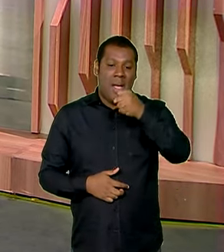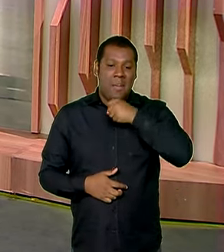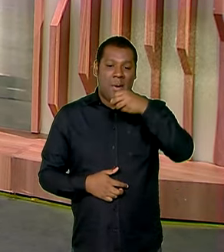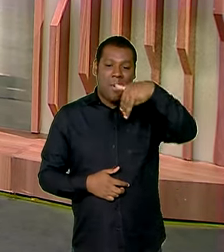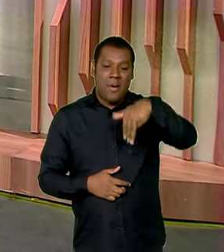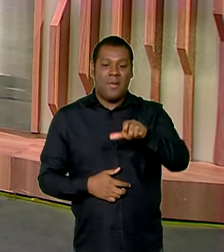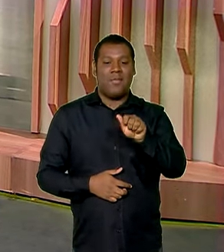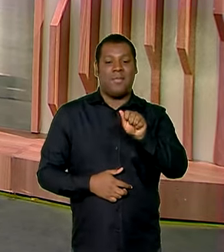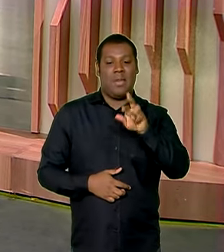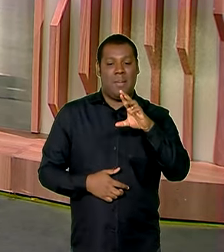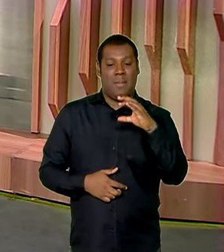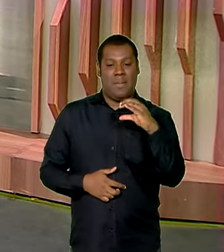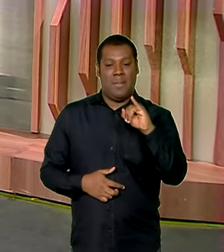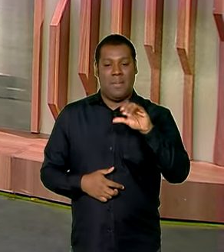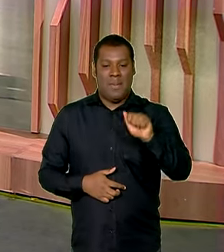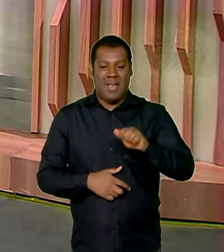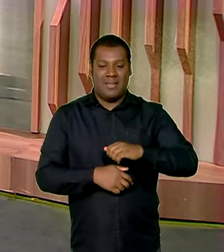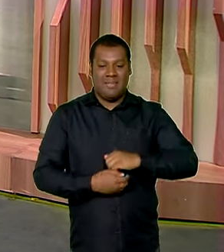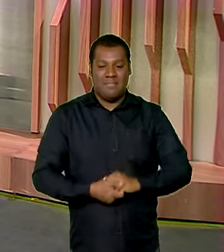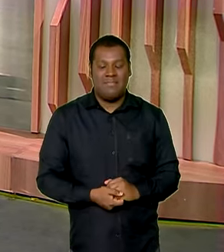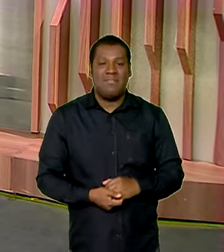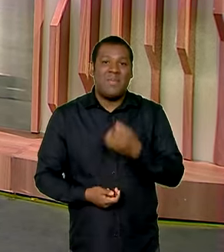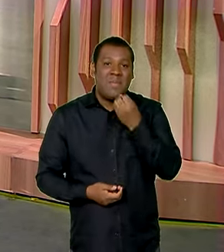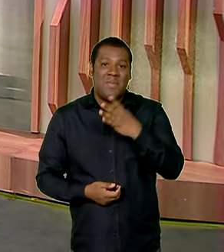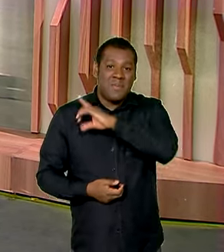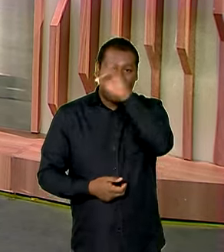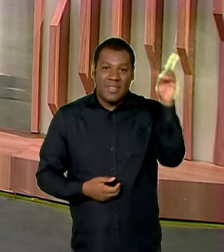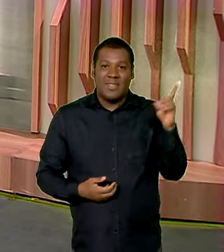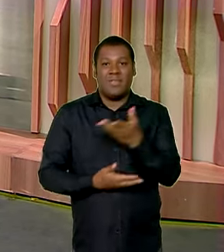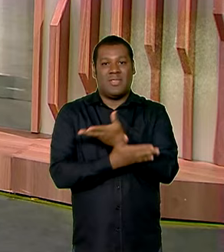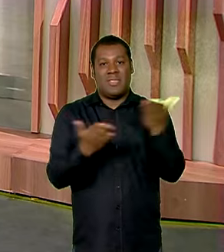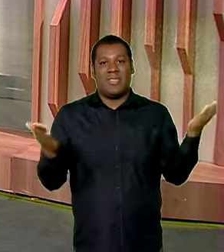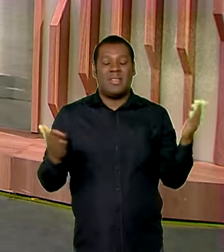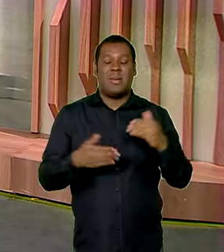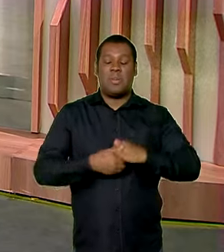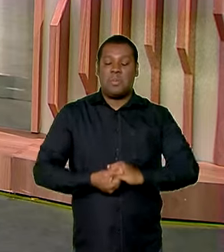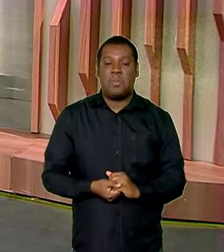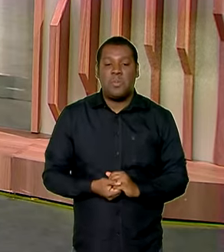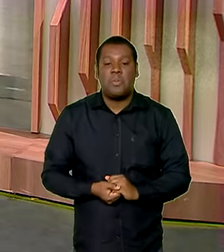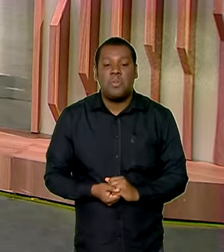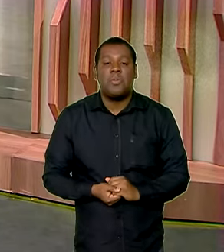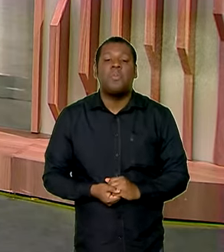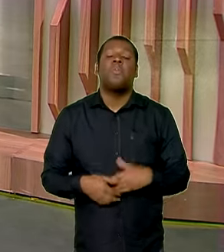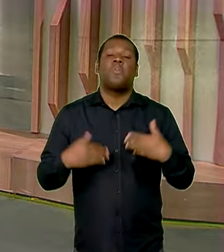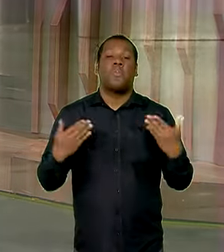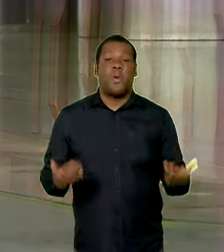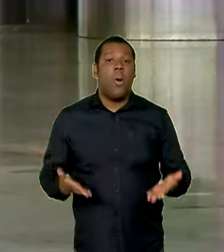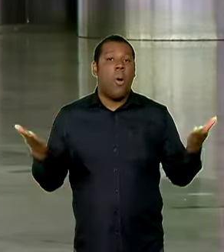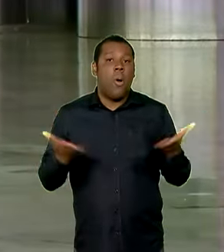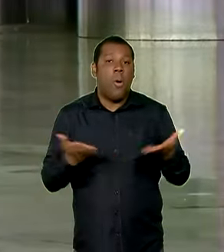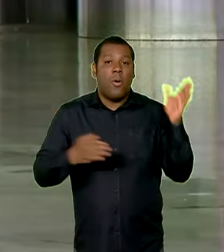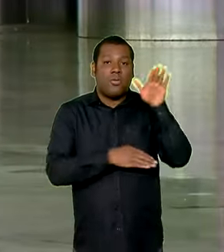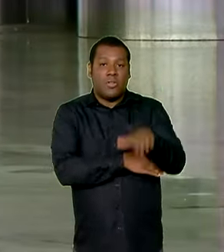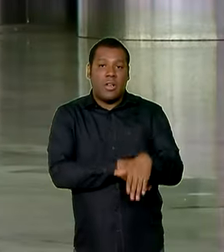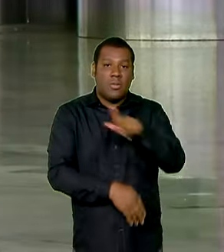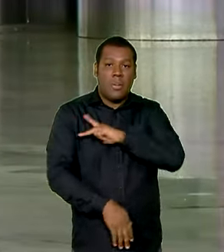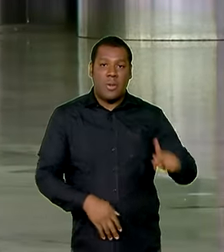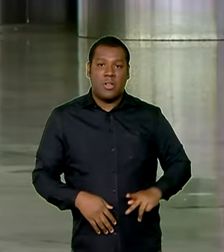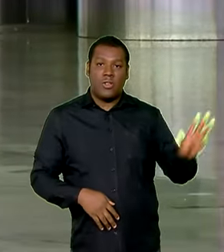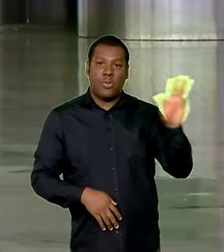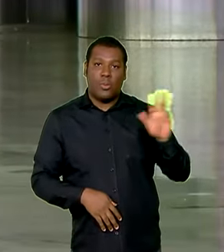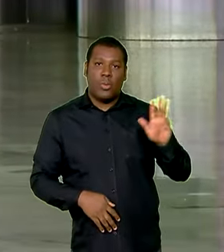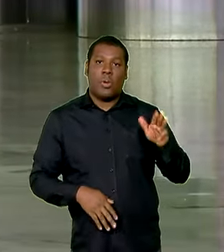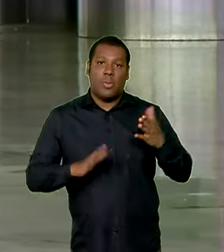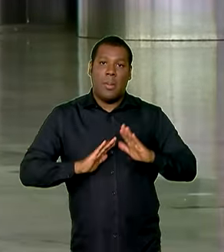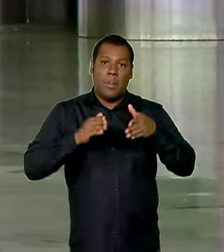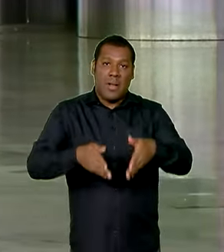Márcia Fernandes. Bom dia, Márcia. Bom dia, Vanessa. Bom dia a todos que nos acompanham. Pois é. Hoje, à tarde, o presidente Lula vai participar do